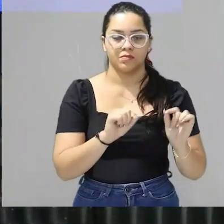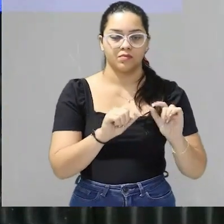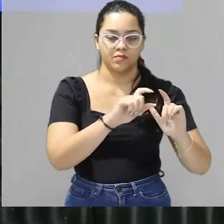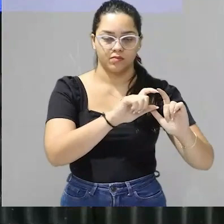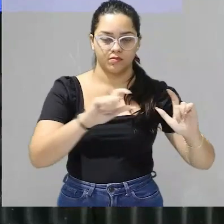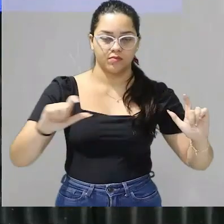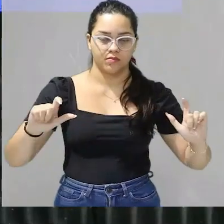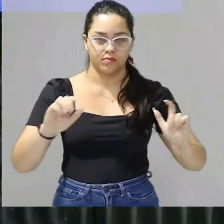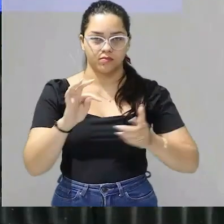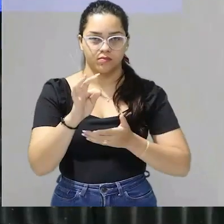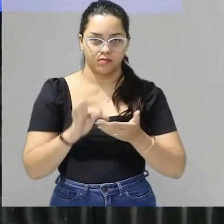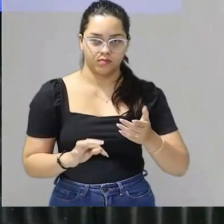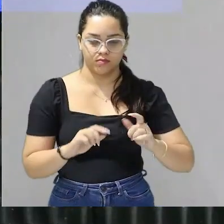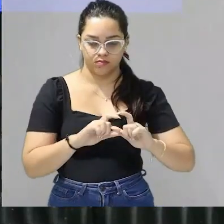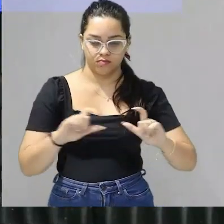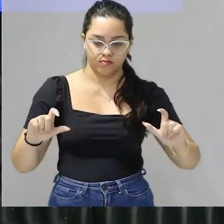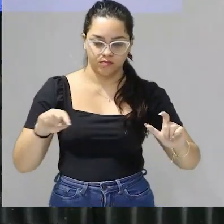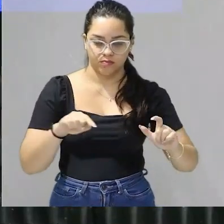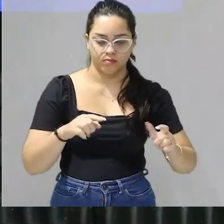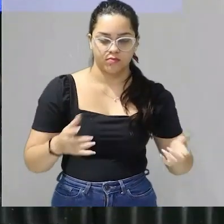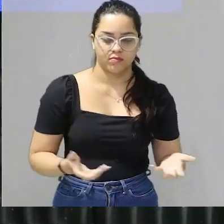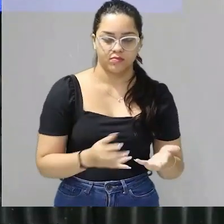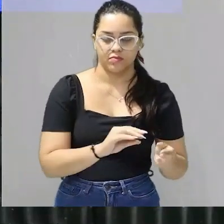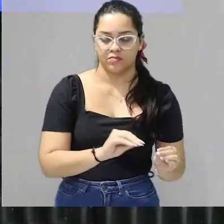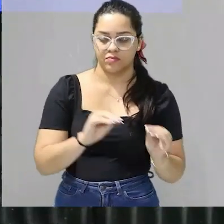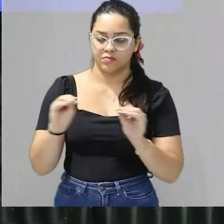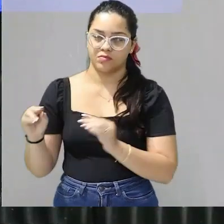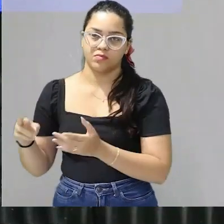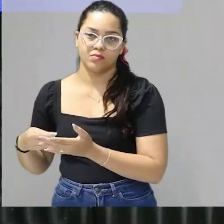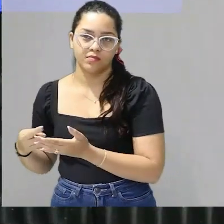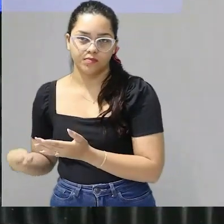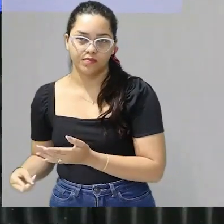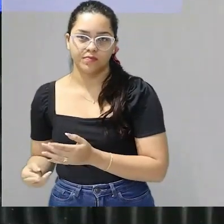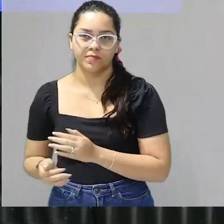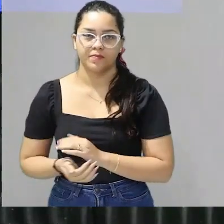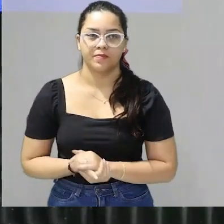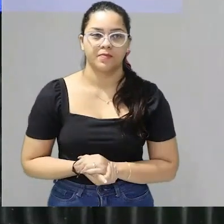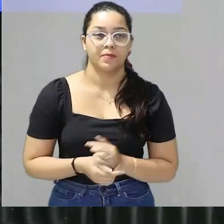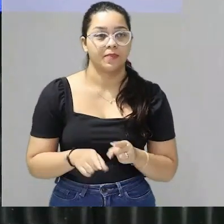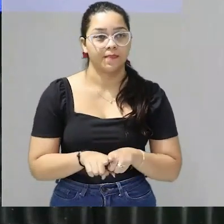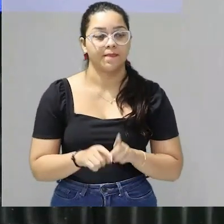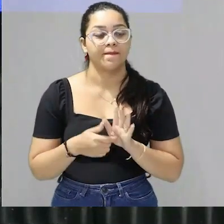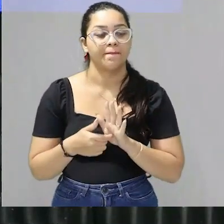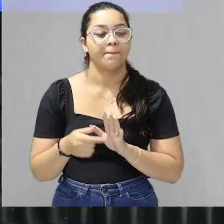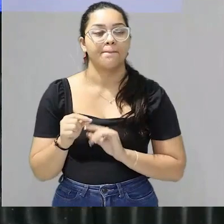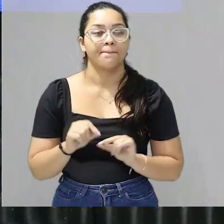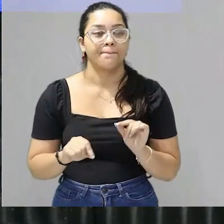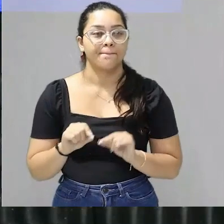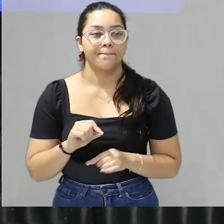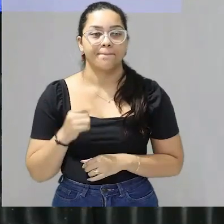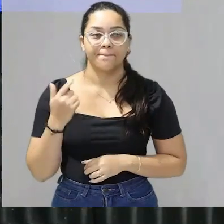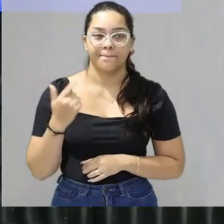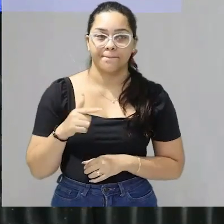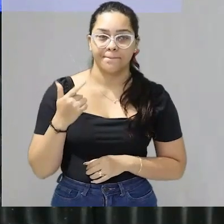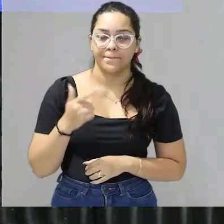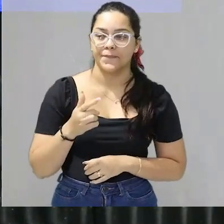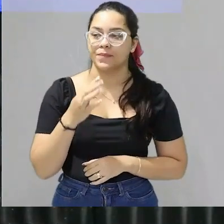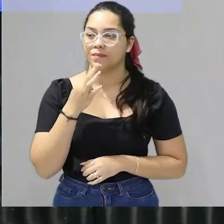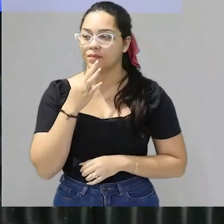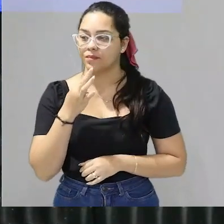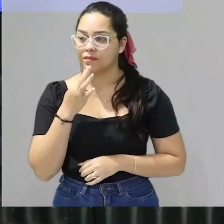inteira lá do texto motivador e coloca na sua redação isso aí está demonstrando o que? que o candidato não tem